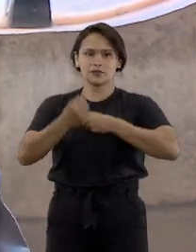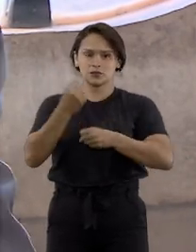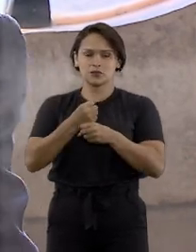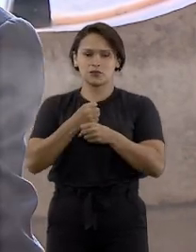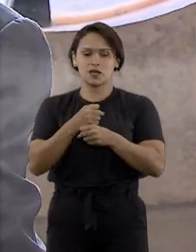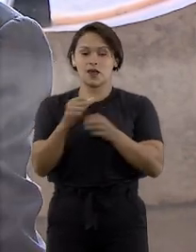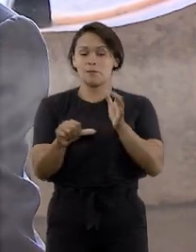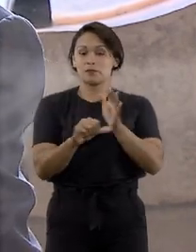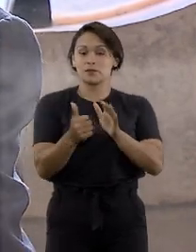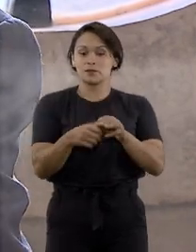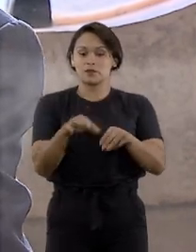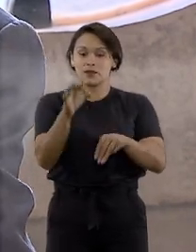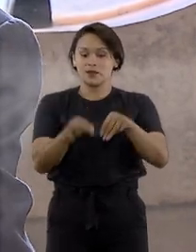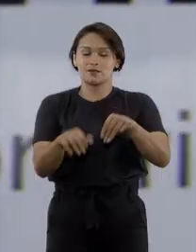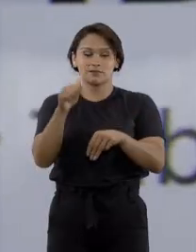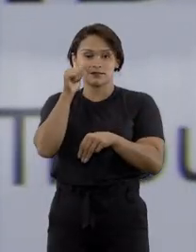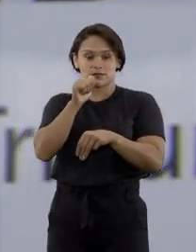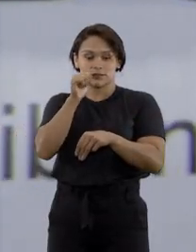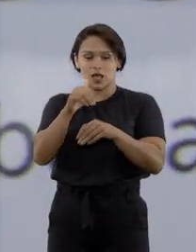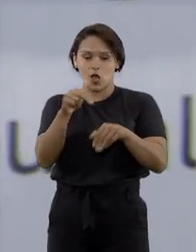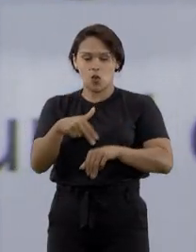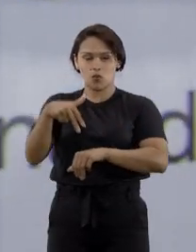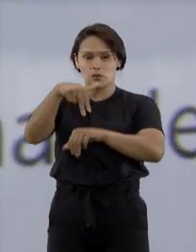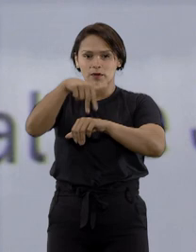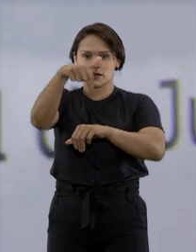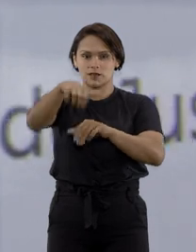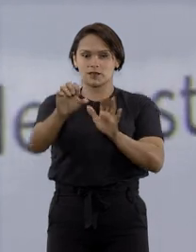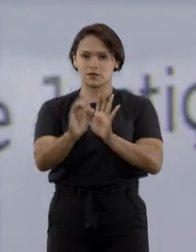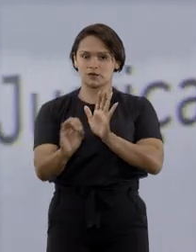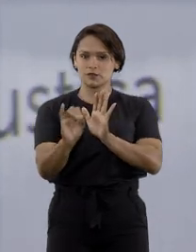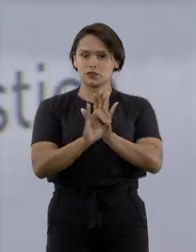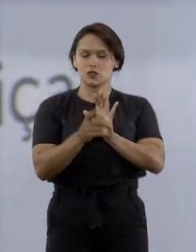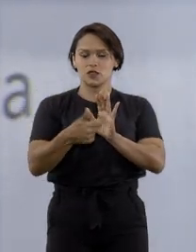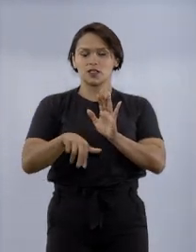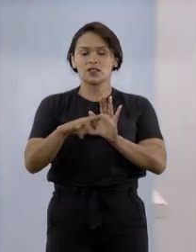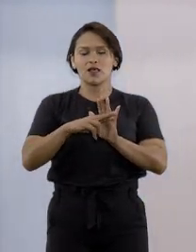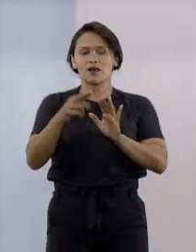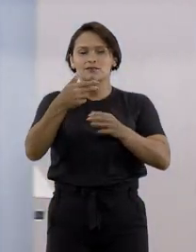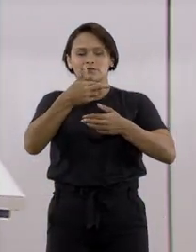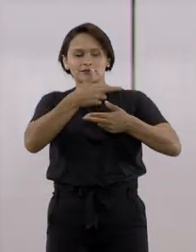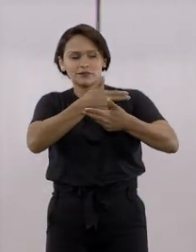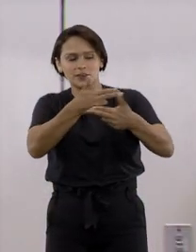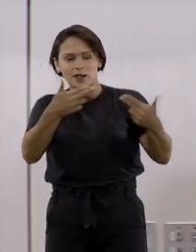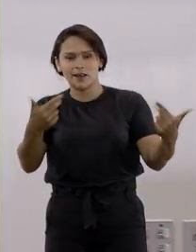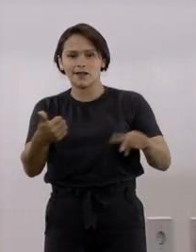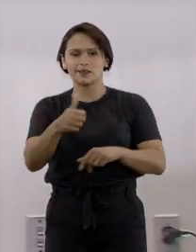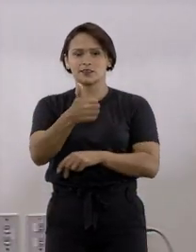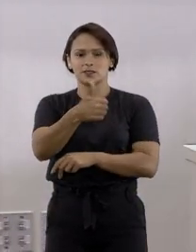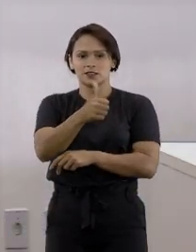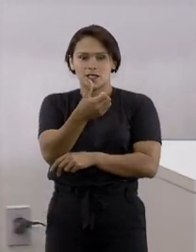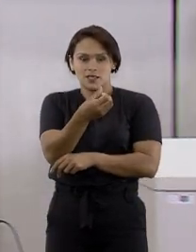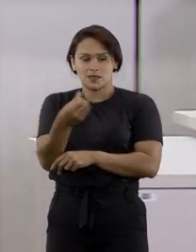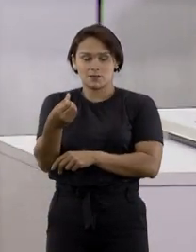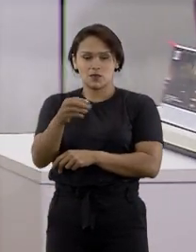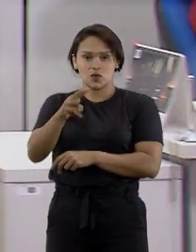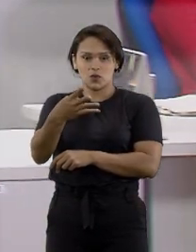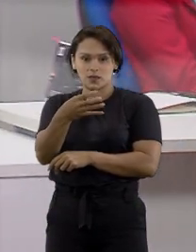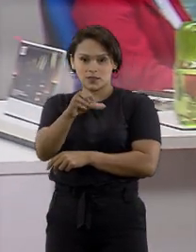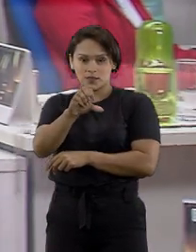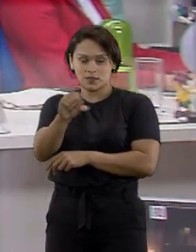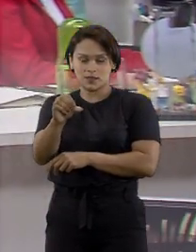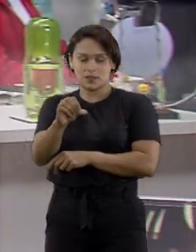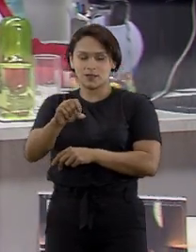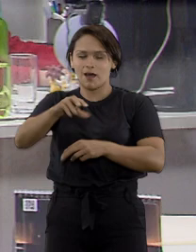ministra a ocupar o cargo no STJ e sob seu comando, a ouvidoria recebeu mais de 6.400 demandas e